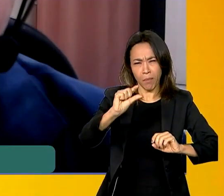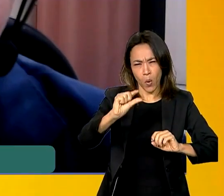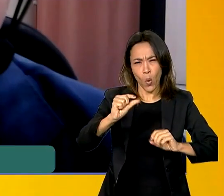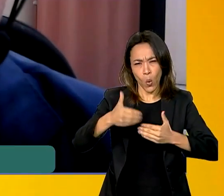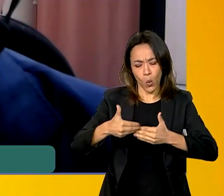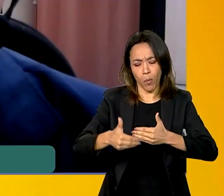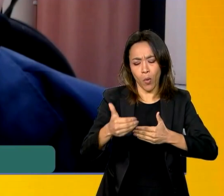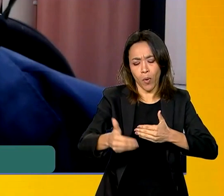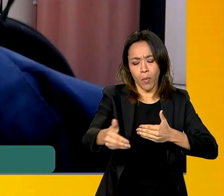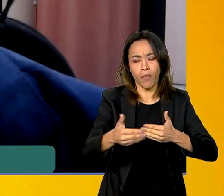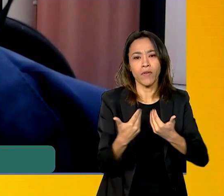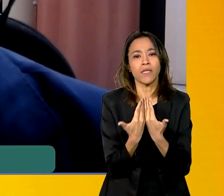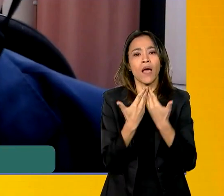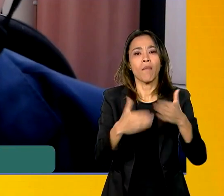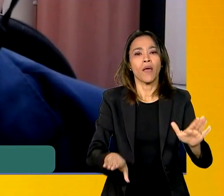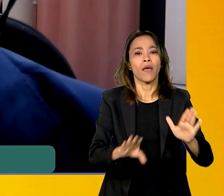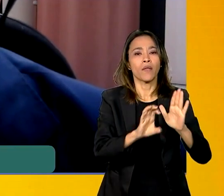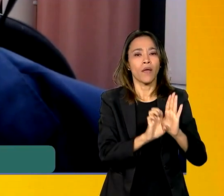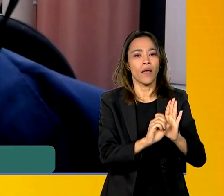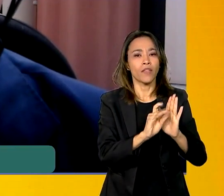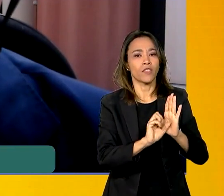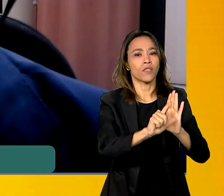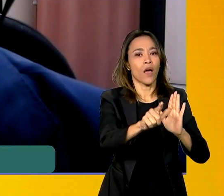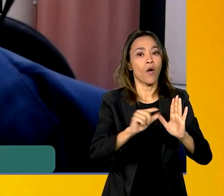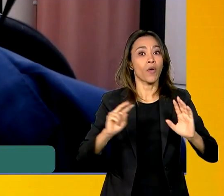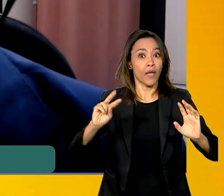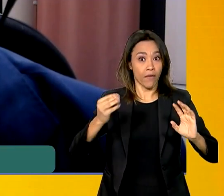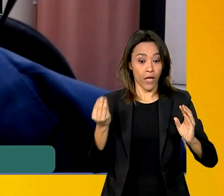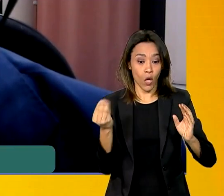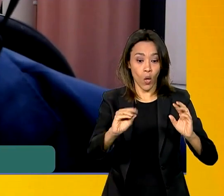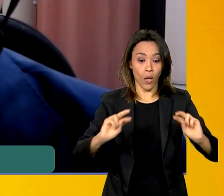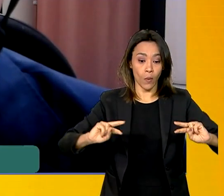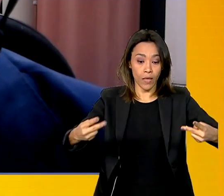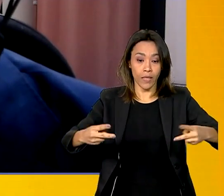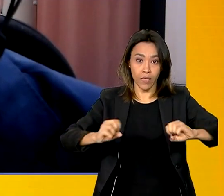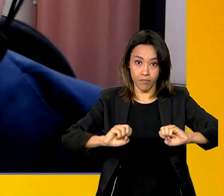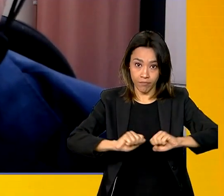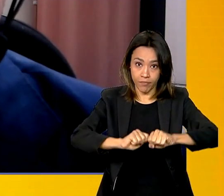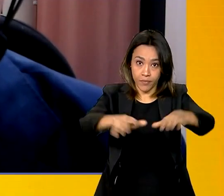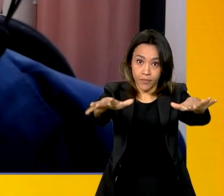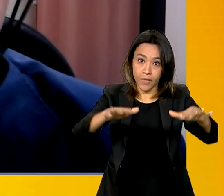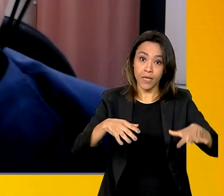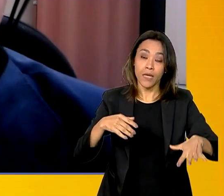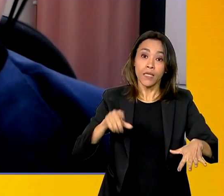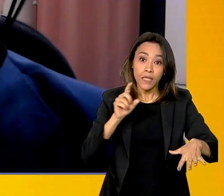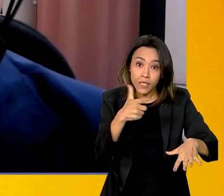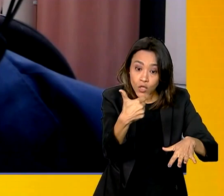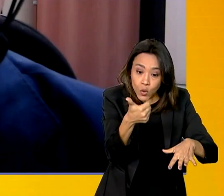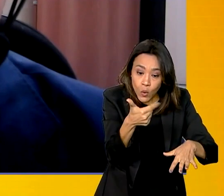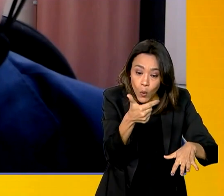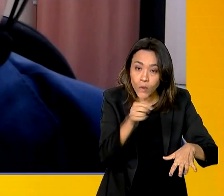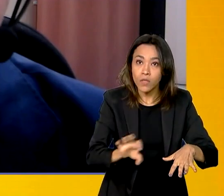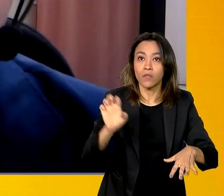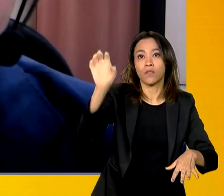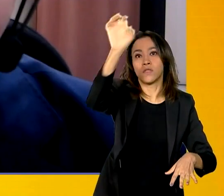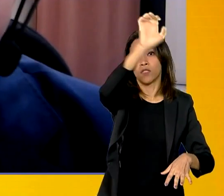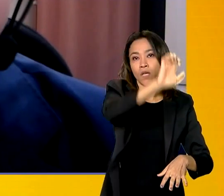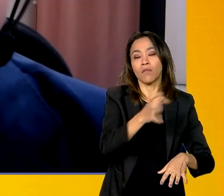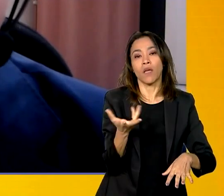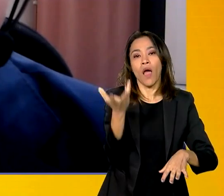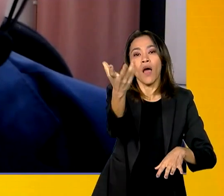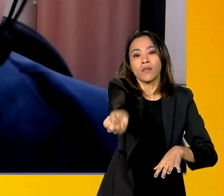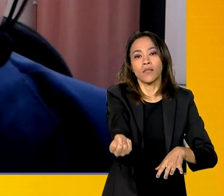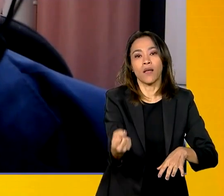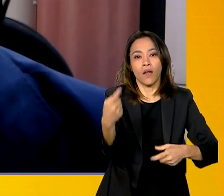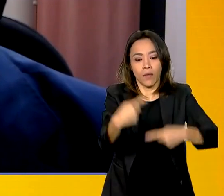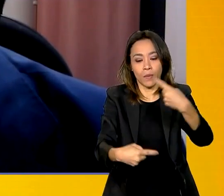estarão abertos para que a juventude de cada desses 12 estados que se colocaram à disposição dessa política possam